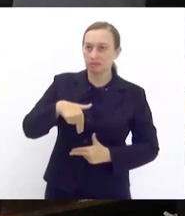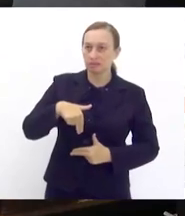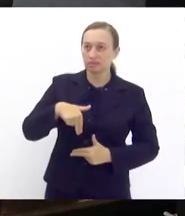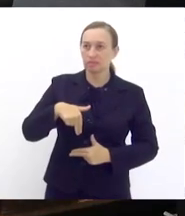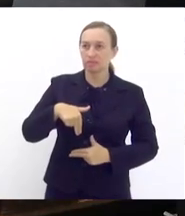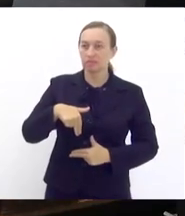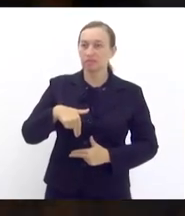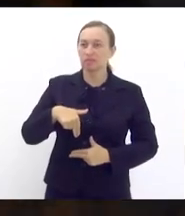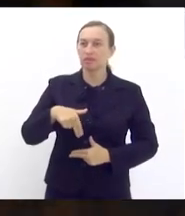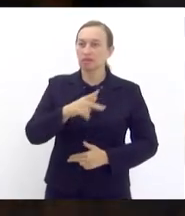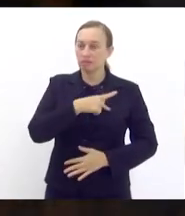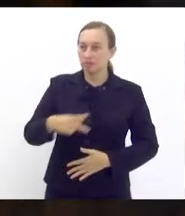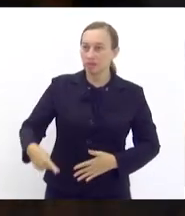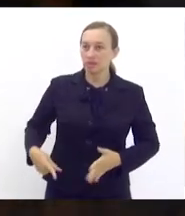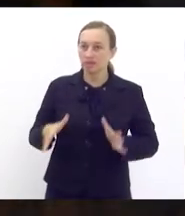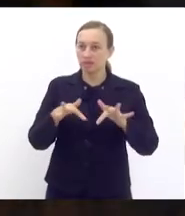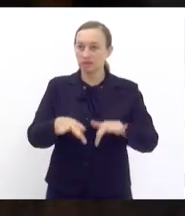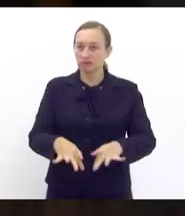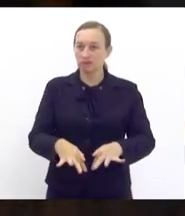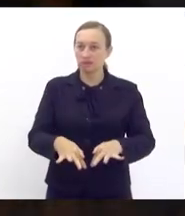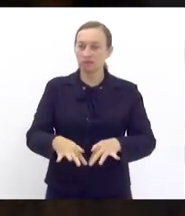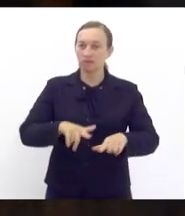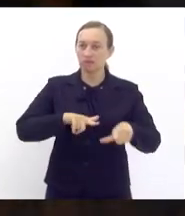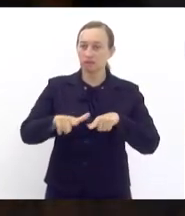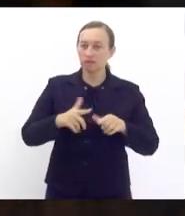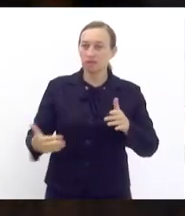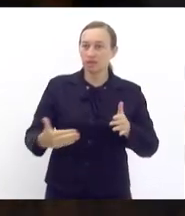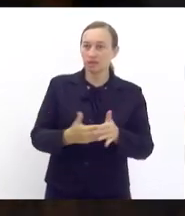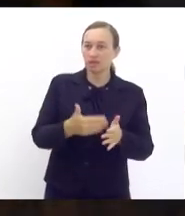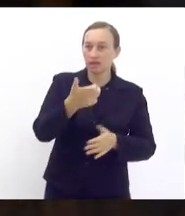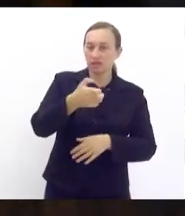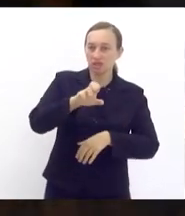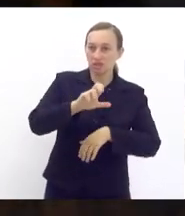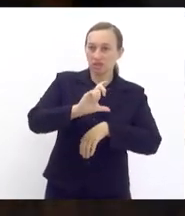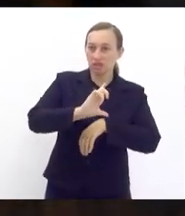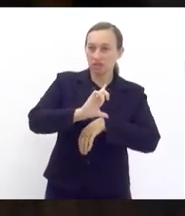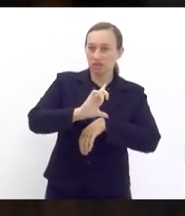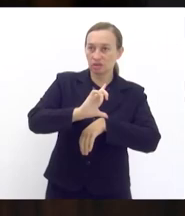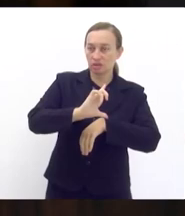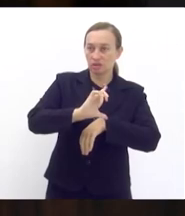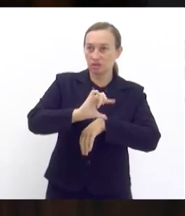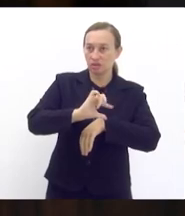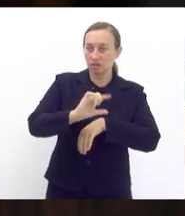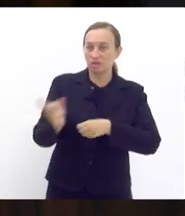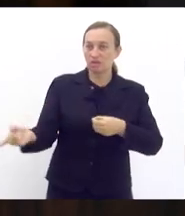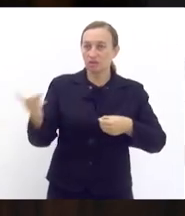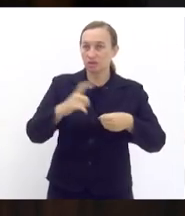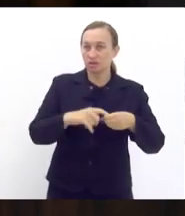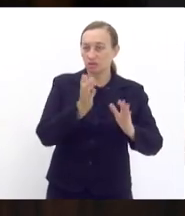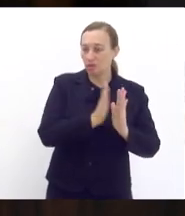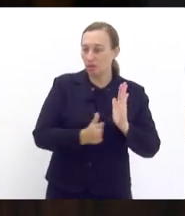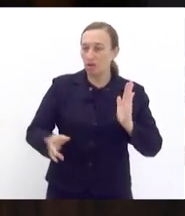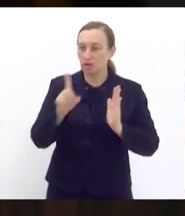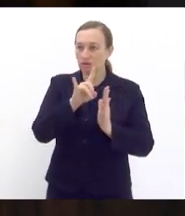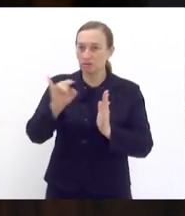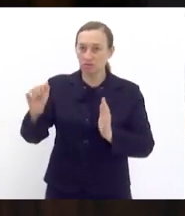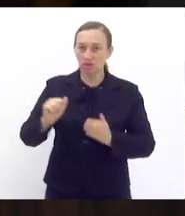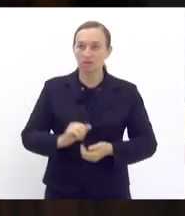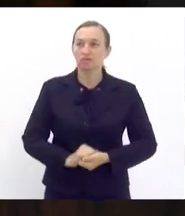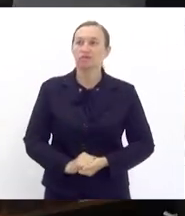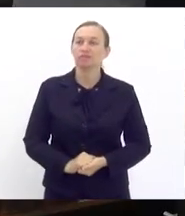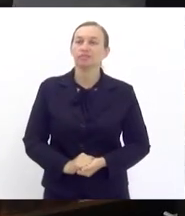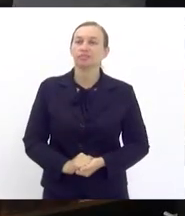A presidência suspende o trabalho Suspende o trabalho até às 15 horas Quando retornaremos com a ordem do dia